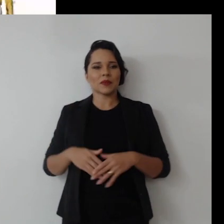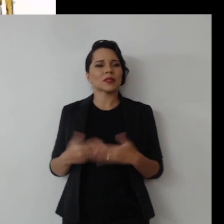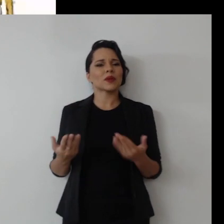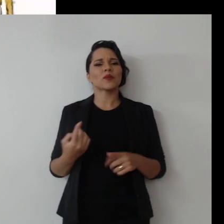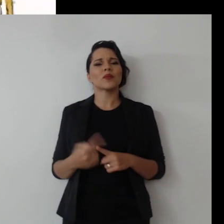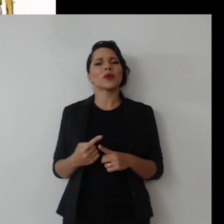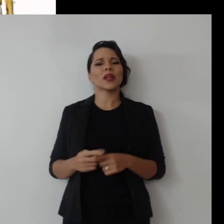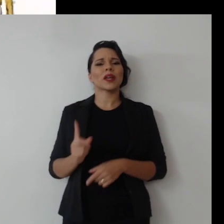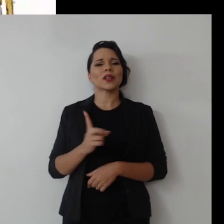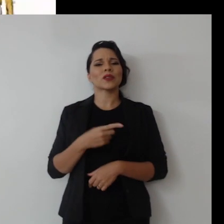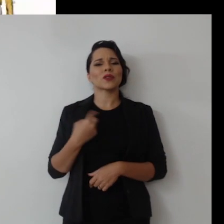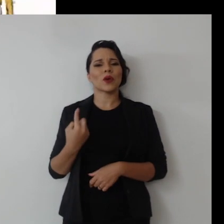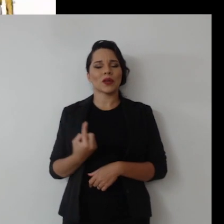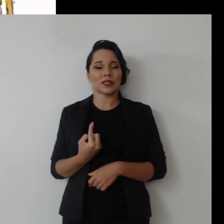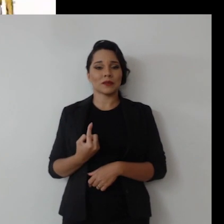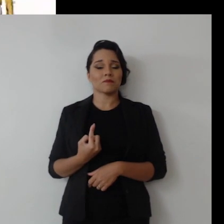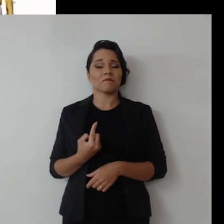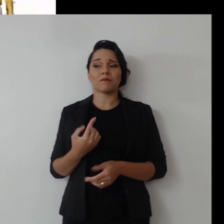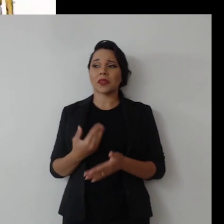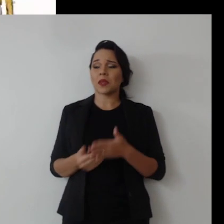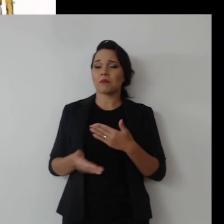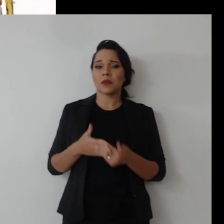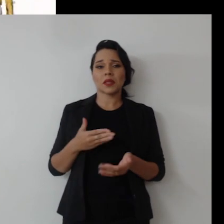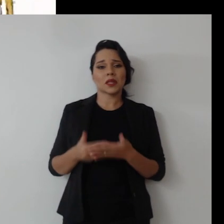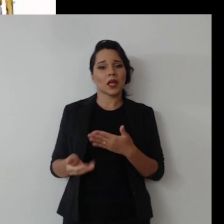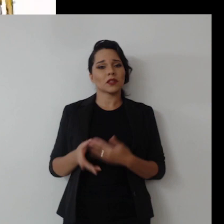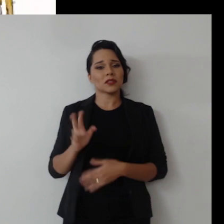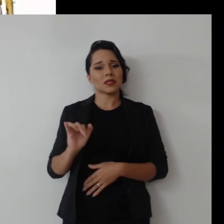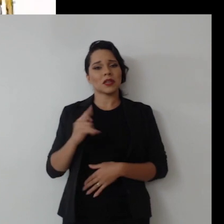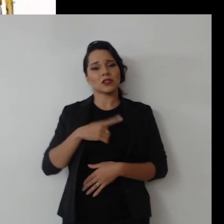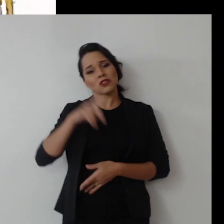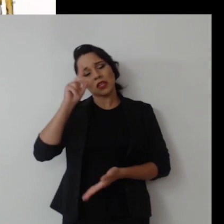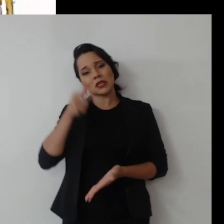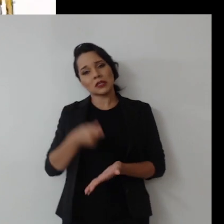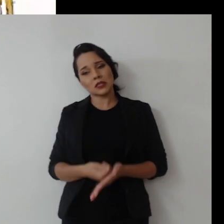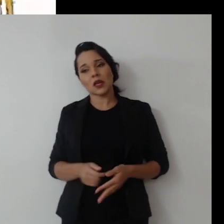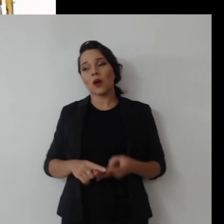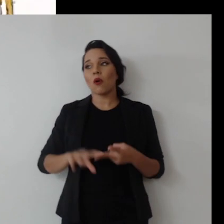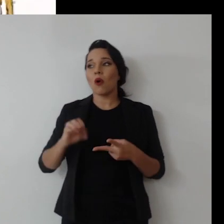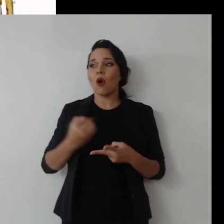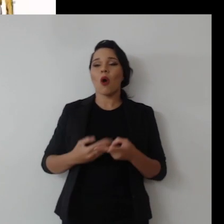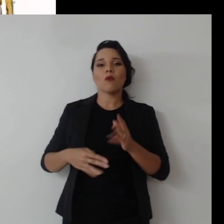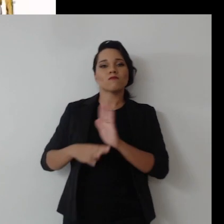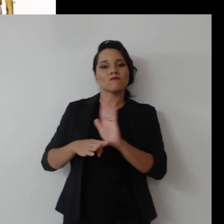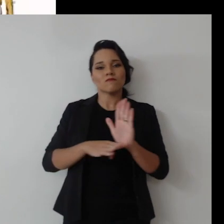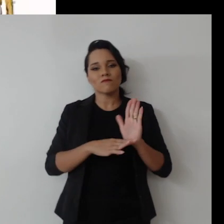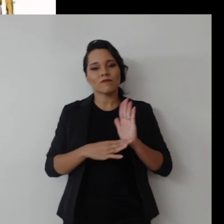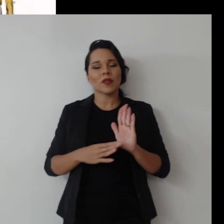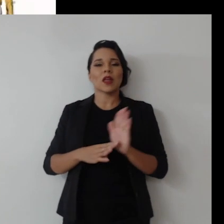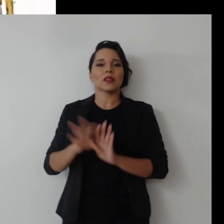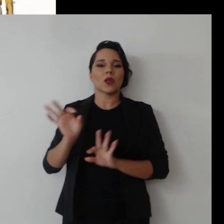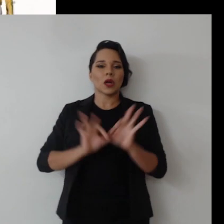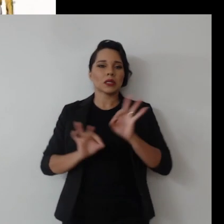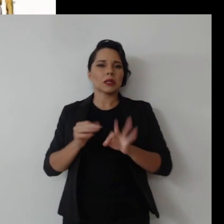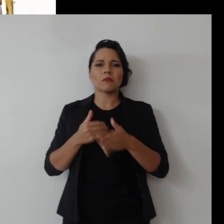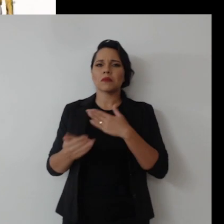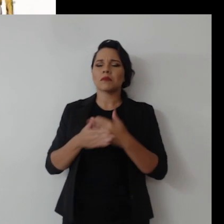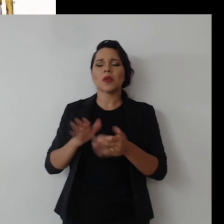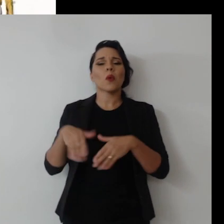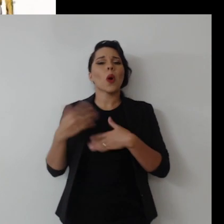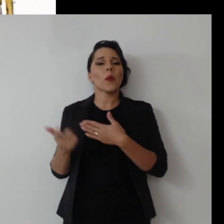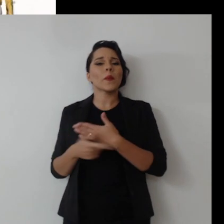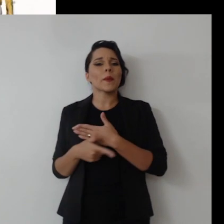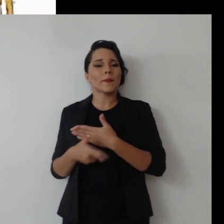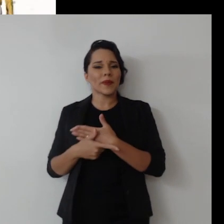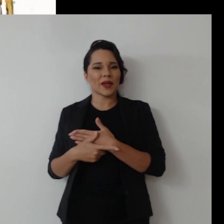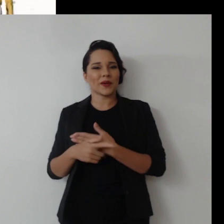por que que nós, independente de sermos tomador de decisão ou colaborador da organização, independente do